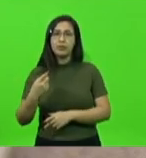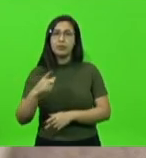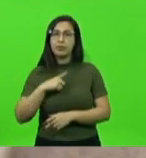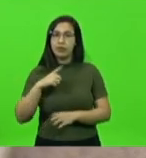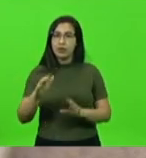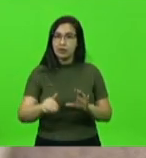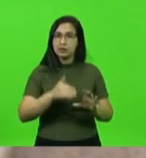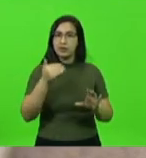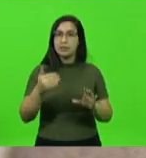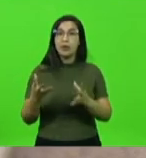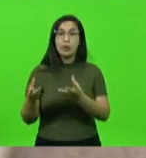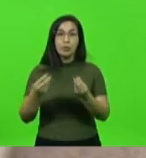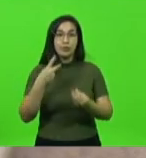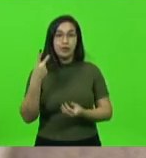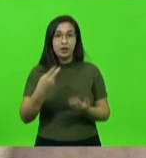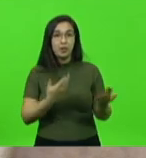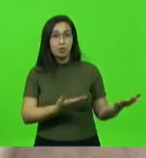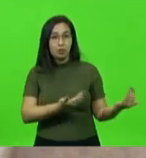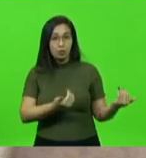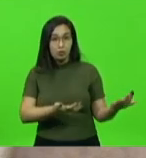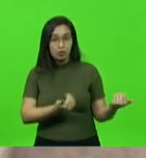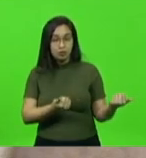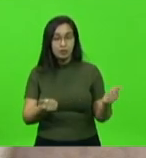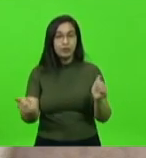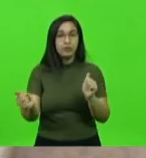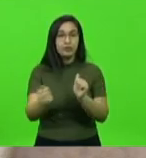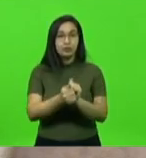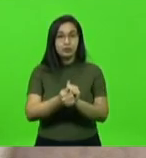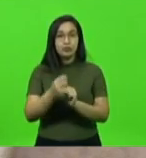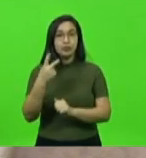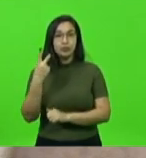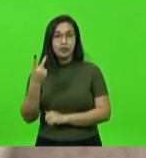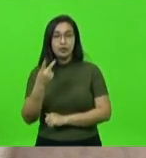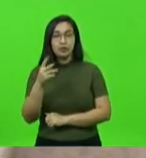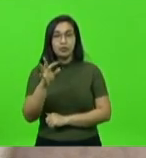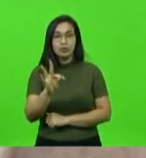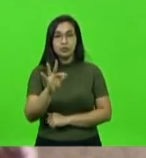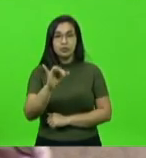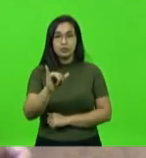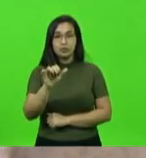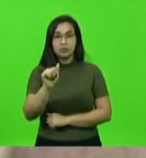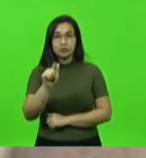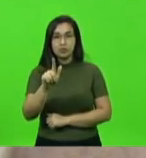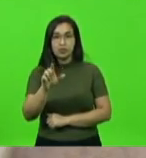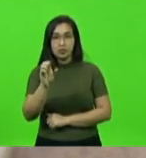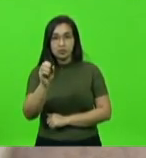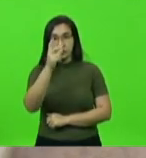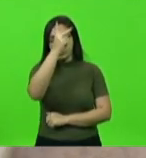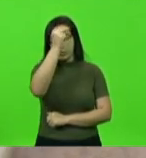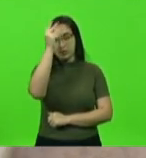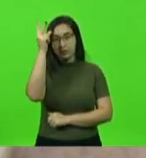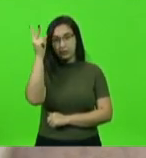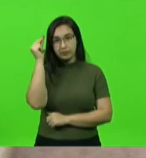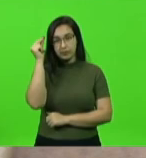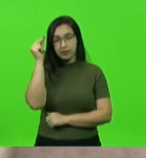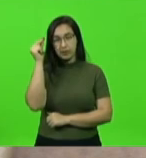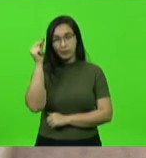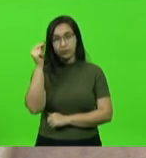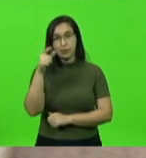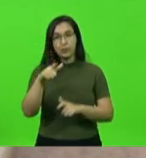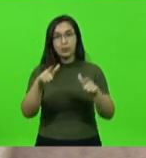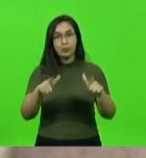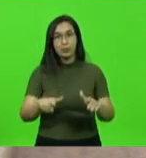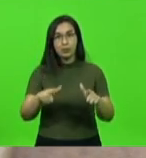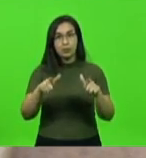Mirim, juntamente com o vereador Tiago Stoinski, prefeito Sheldini, lá de